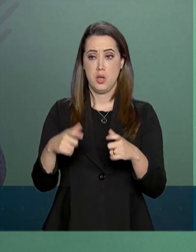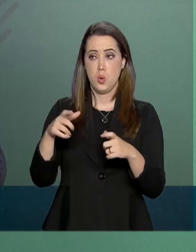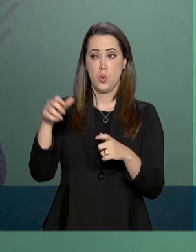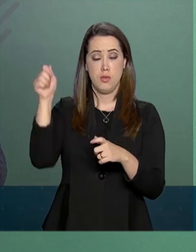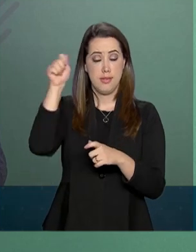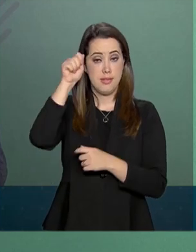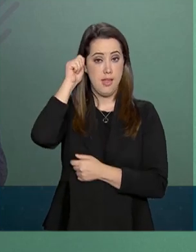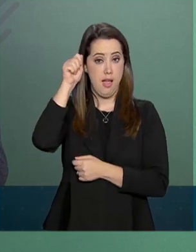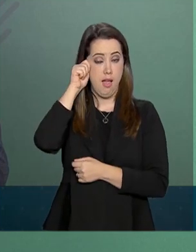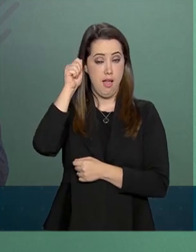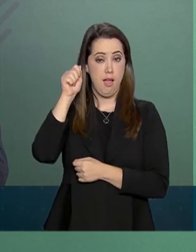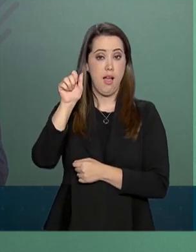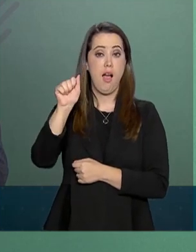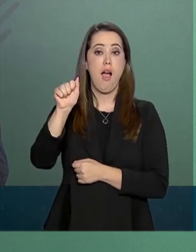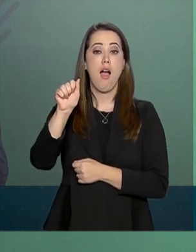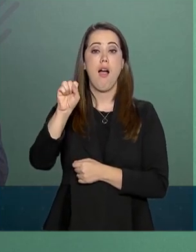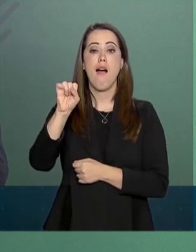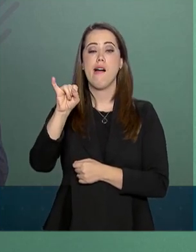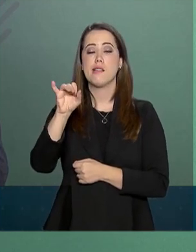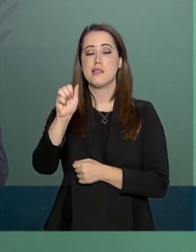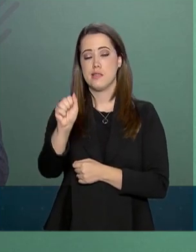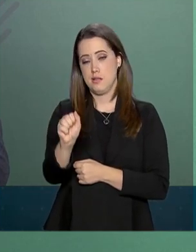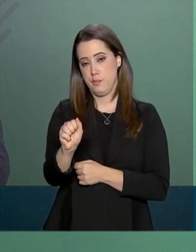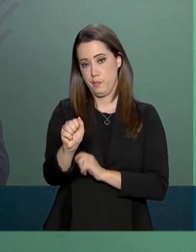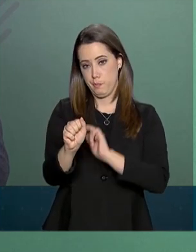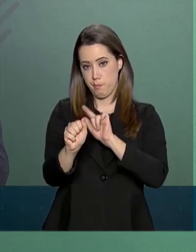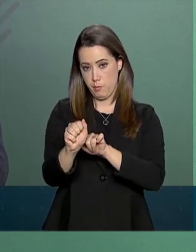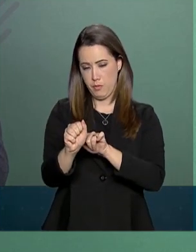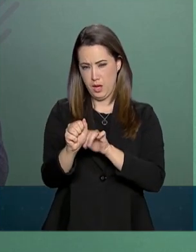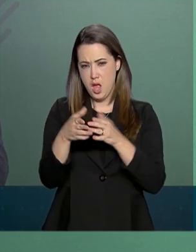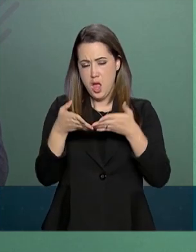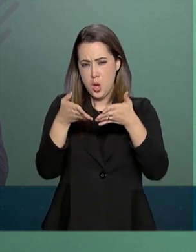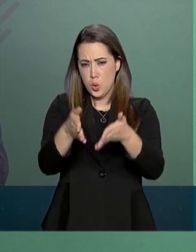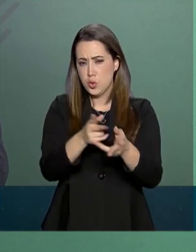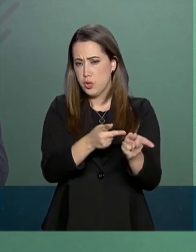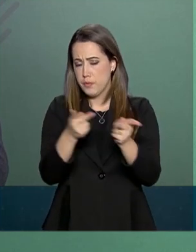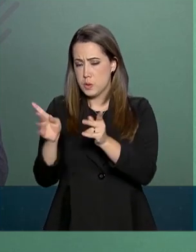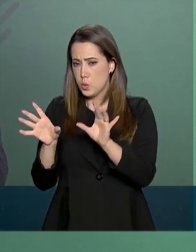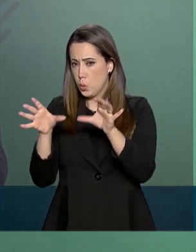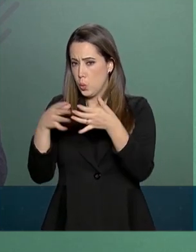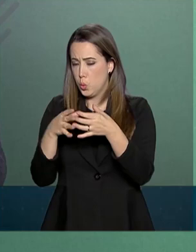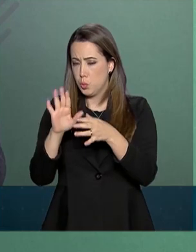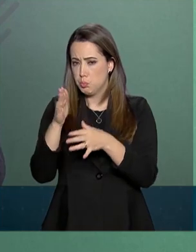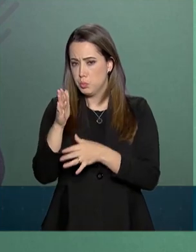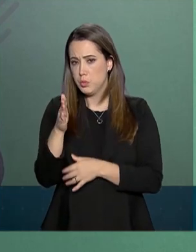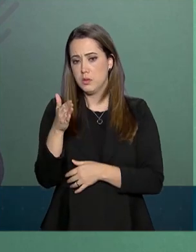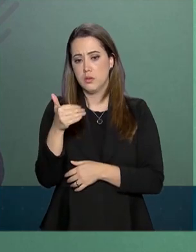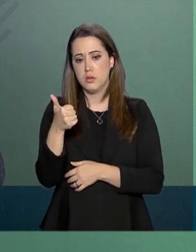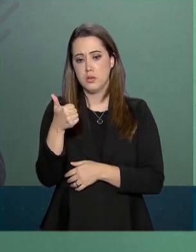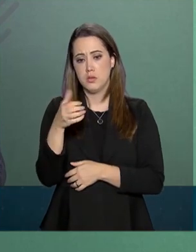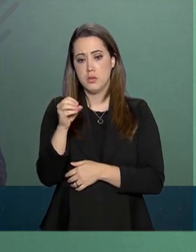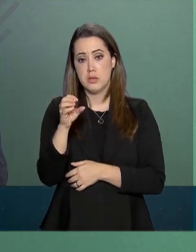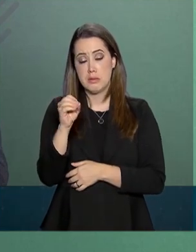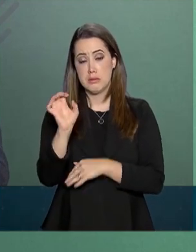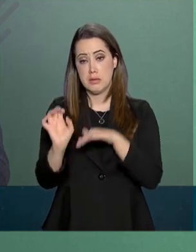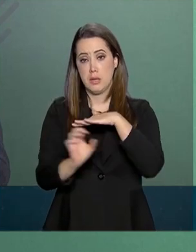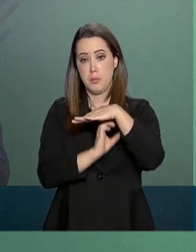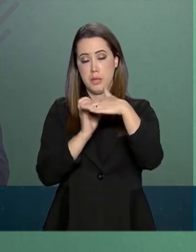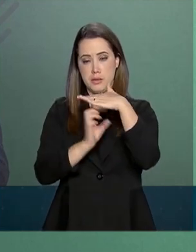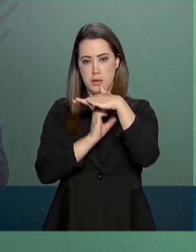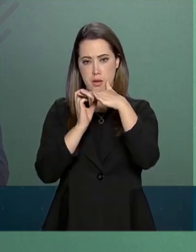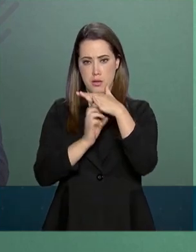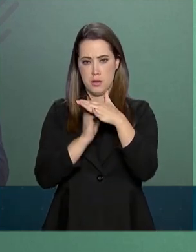Durante a visita, a ministra e a comitiva de cerca de 100 empresários,